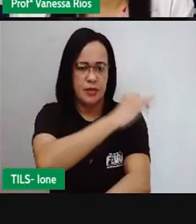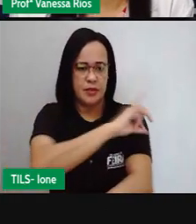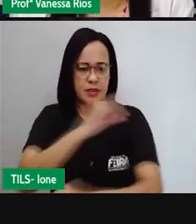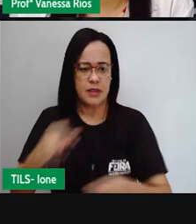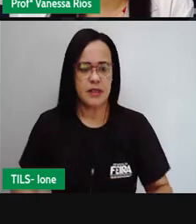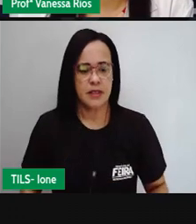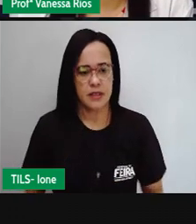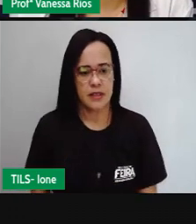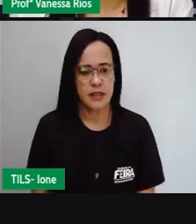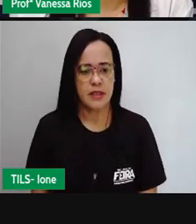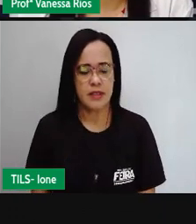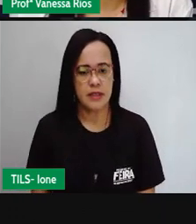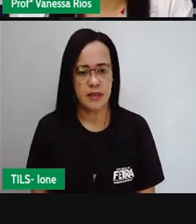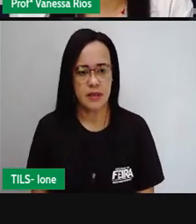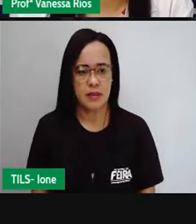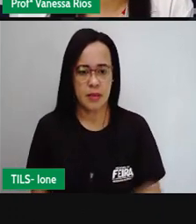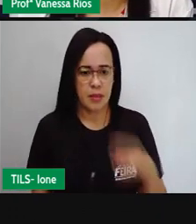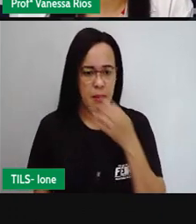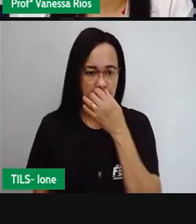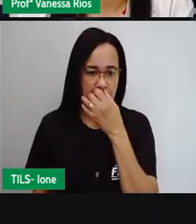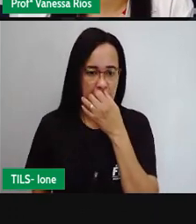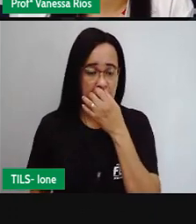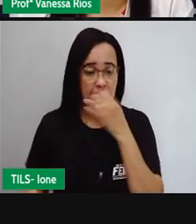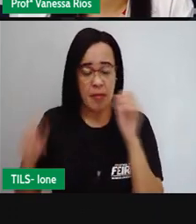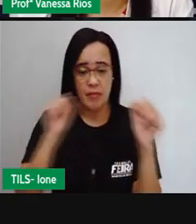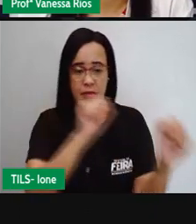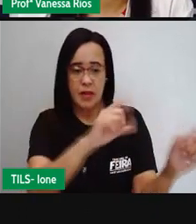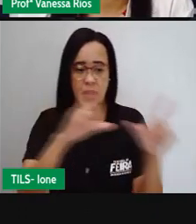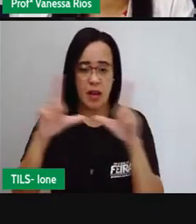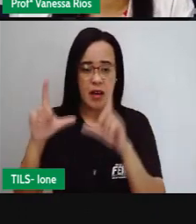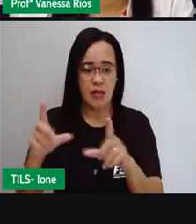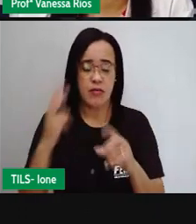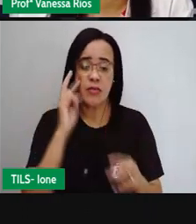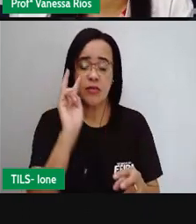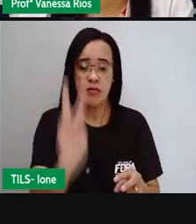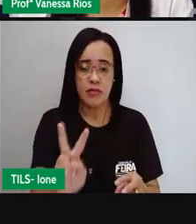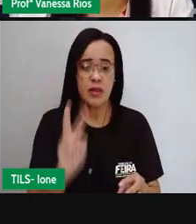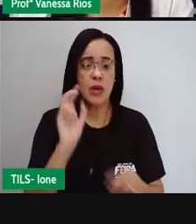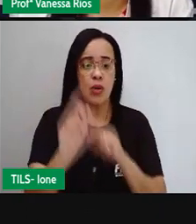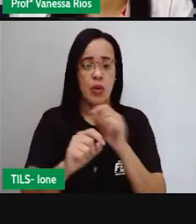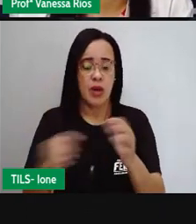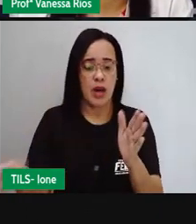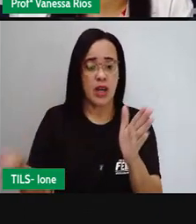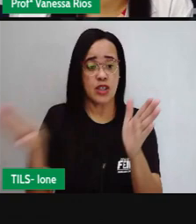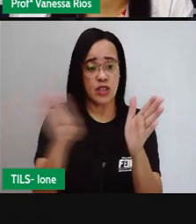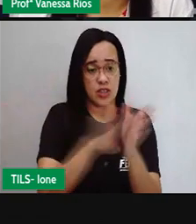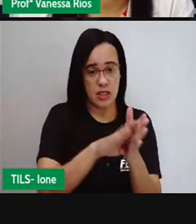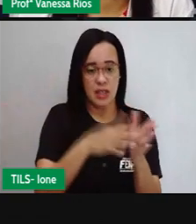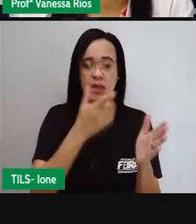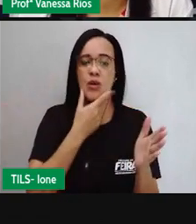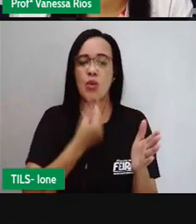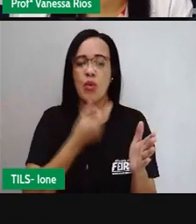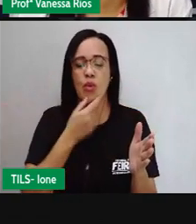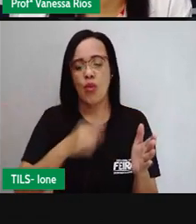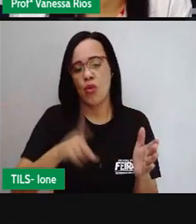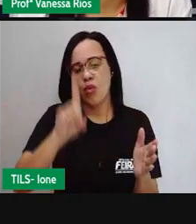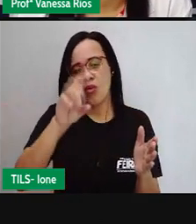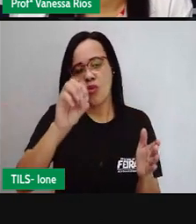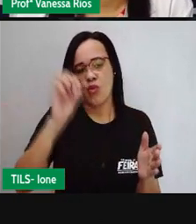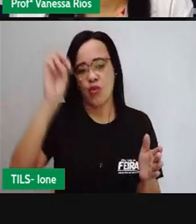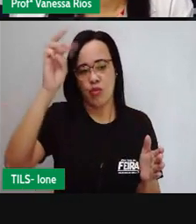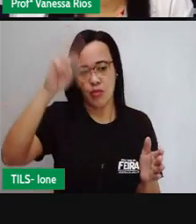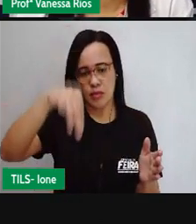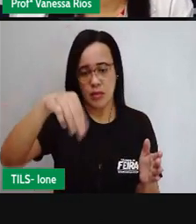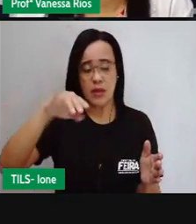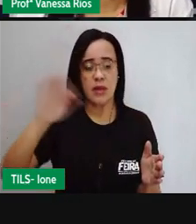A Pró colocou aí uma imagem para a gente observar, né? A chegada de Dom João VI à Bahia. uma tela, olho sobre tela,